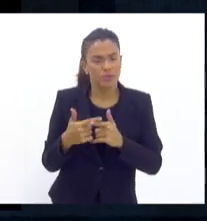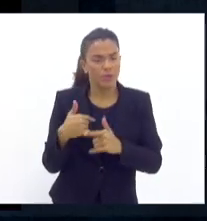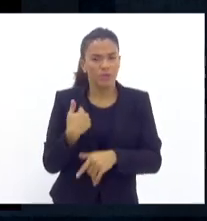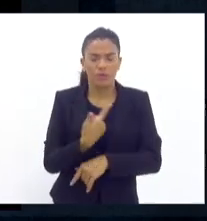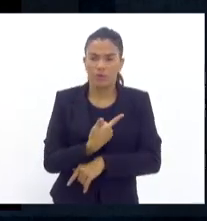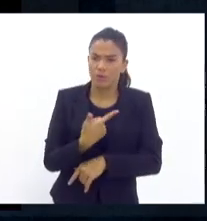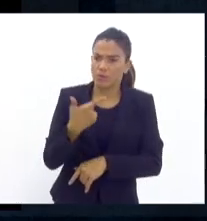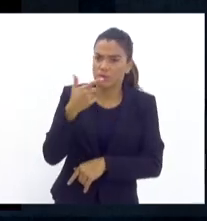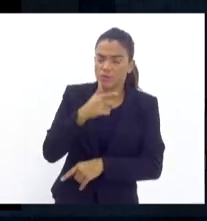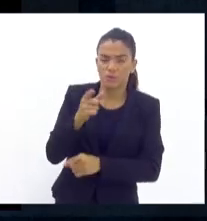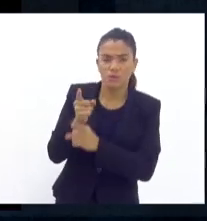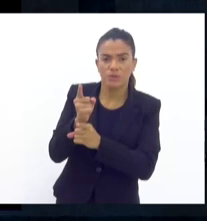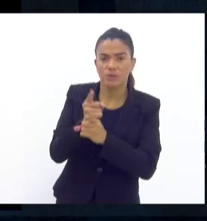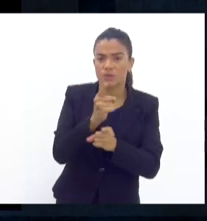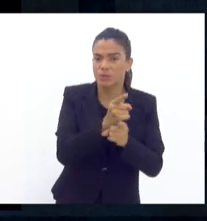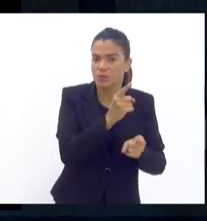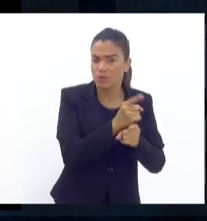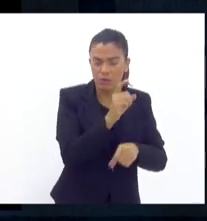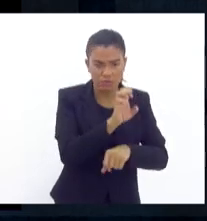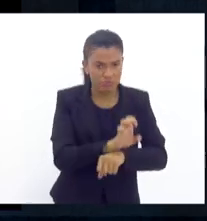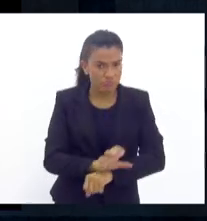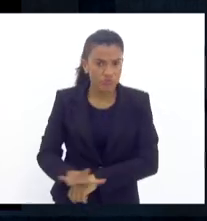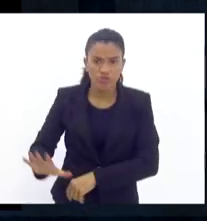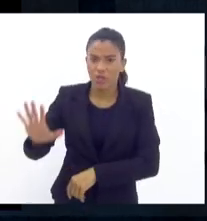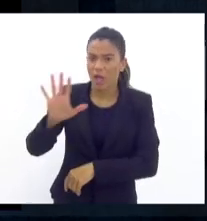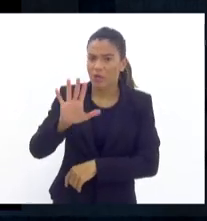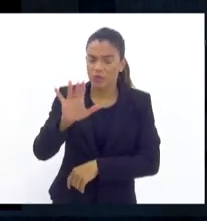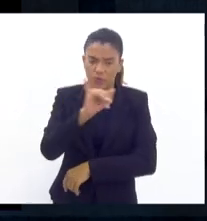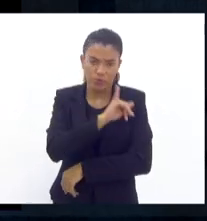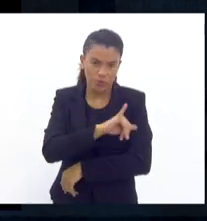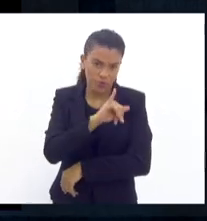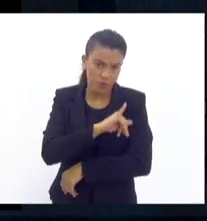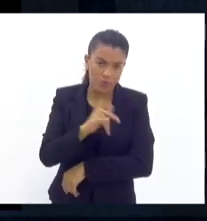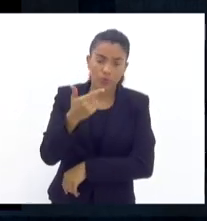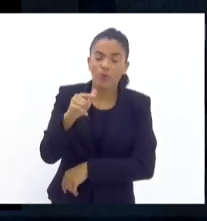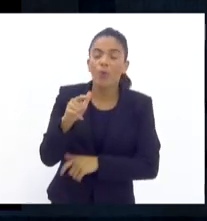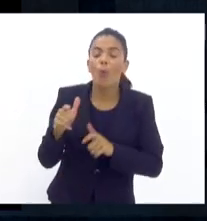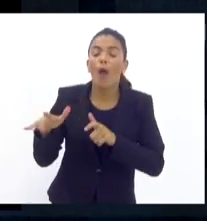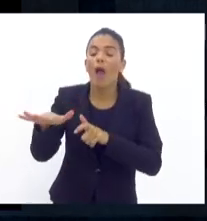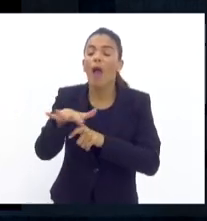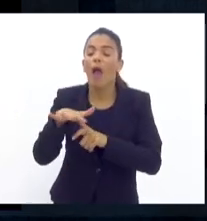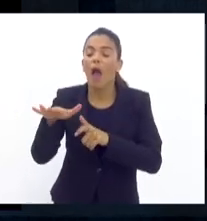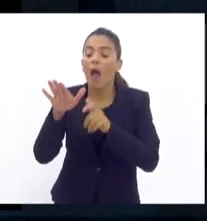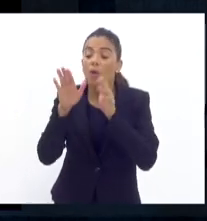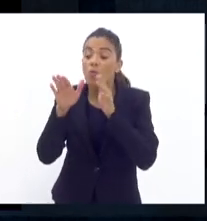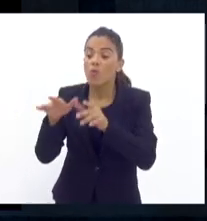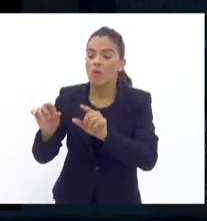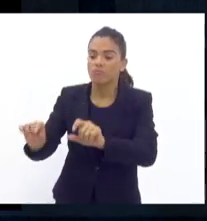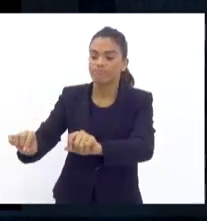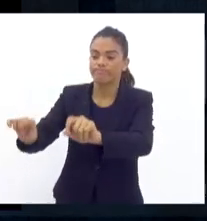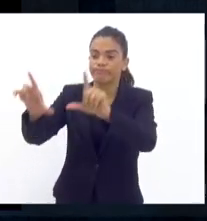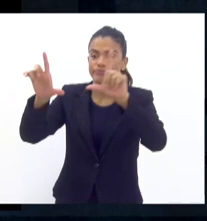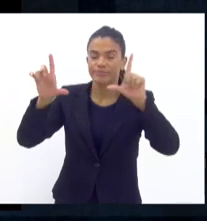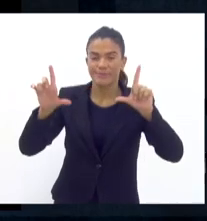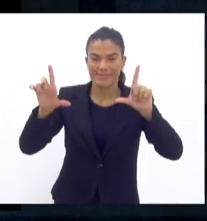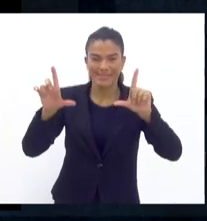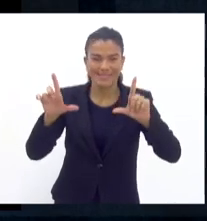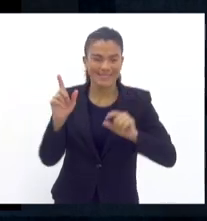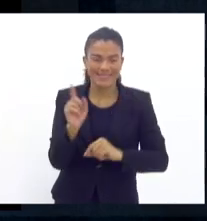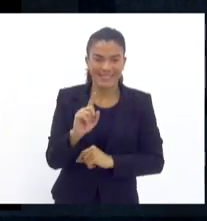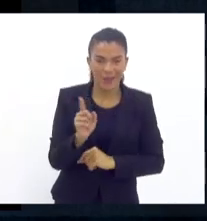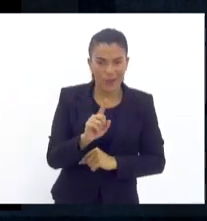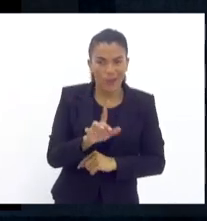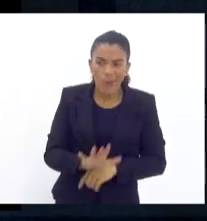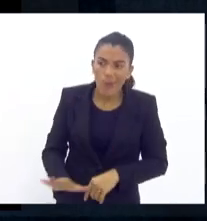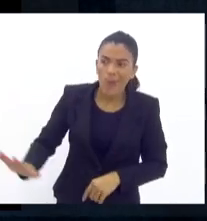conseguimos detectar em todo o estado do Rio de Janeiro. Não tem uma área específica que se distor. Todo o Rio de